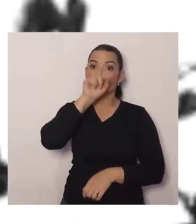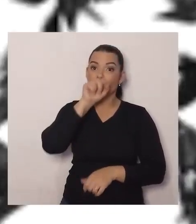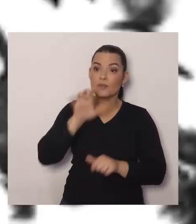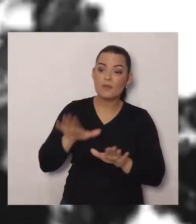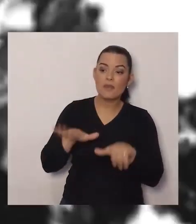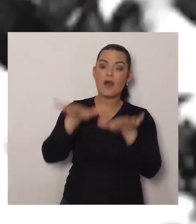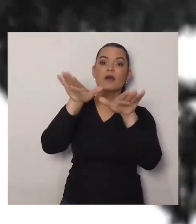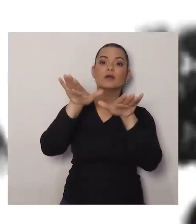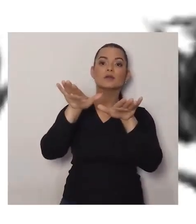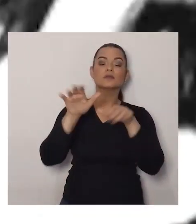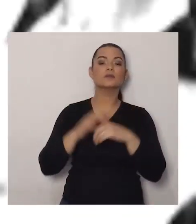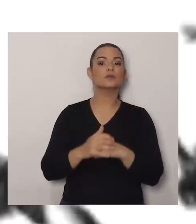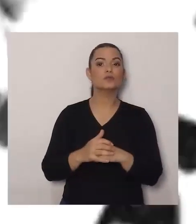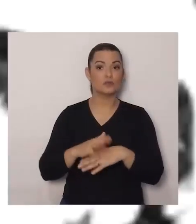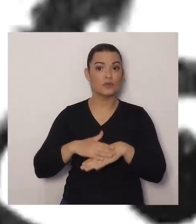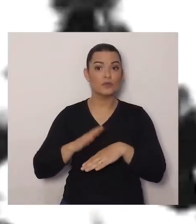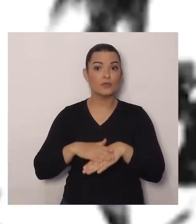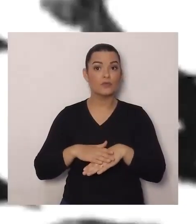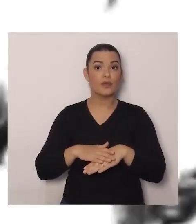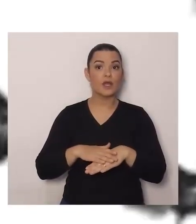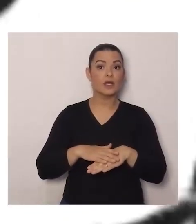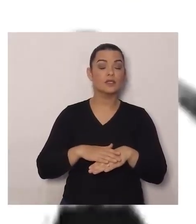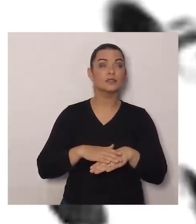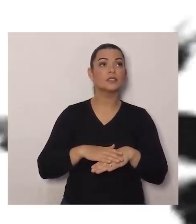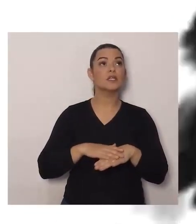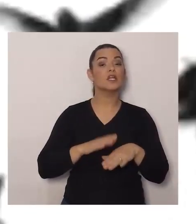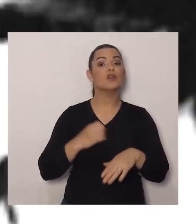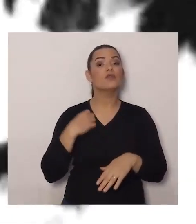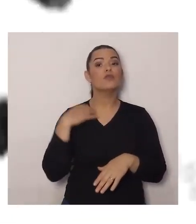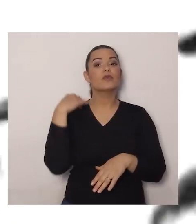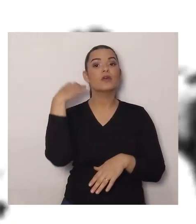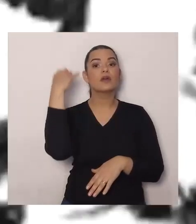Alguém sabe, Me dizer, Por que, Que isso, Acontece?